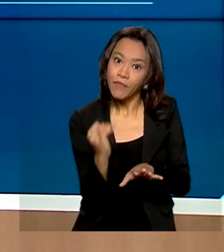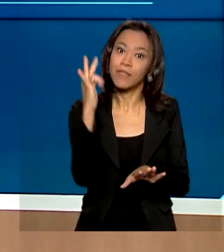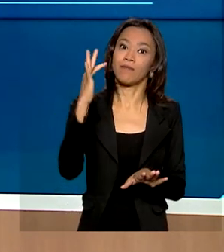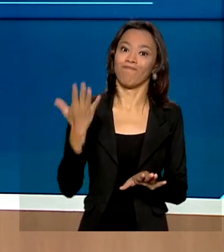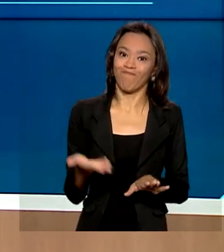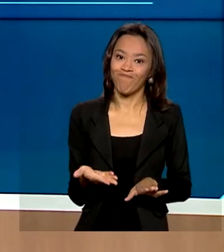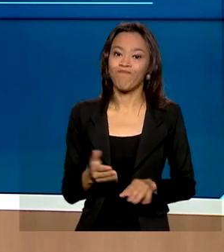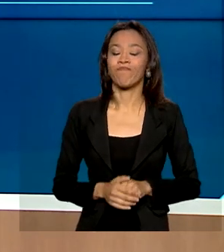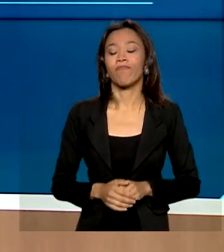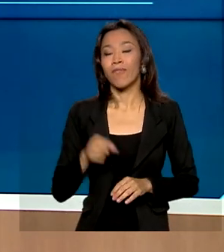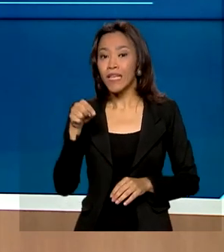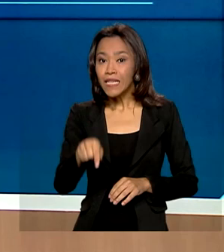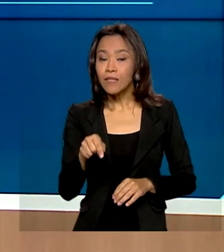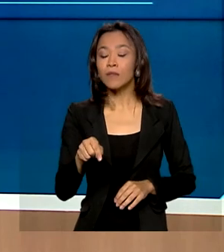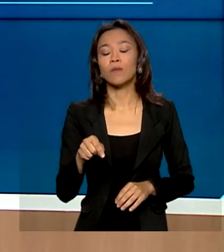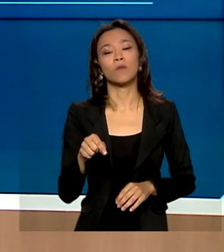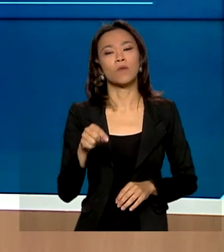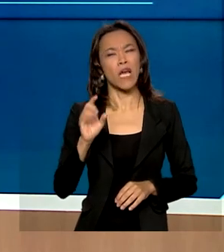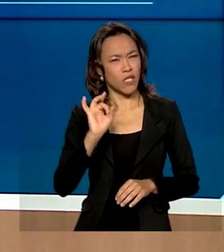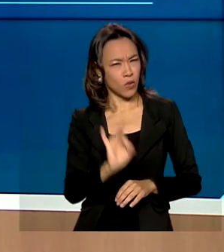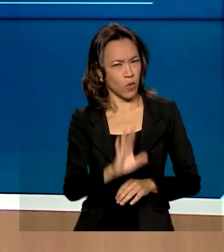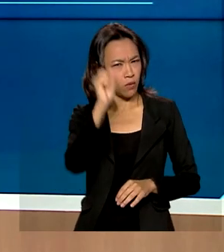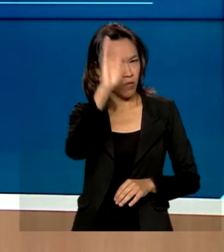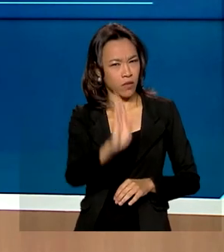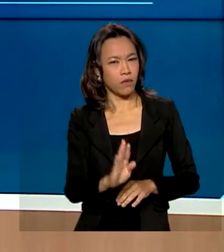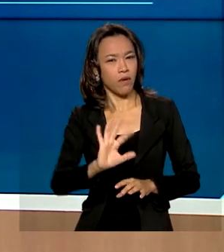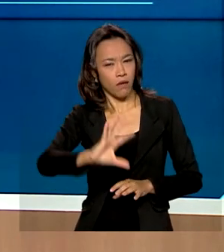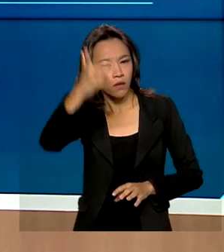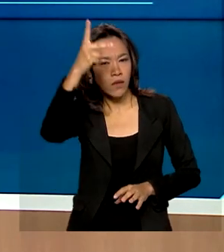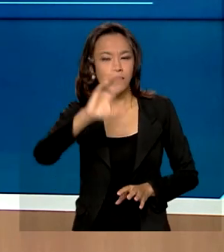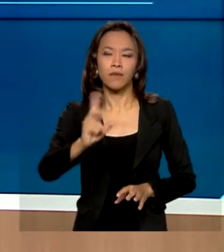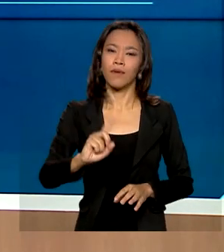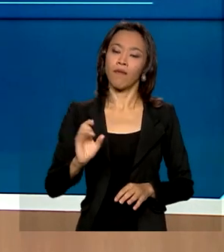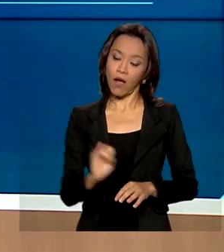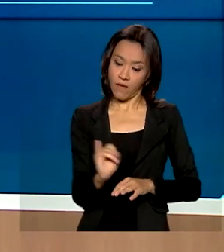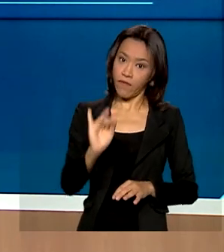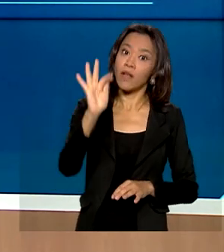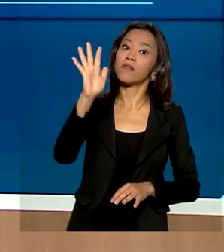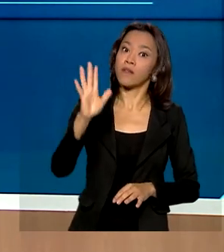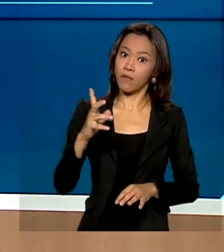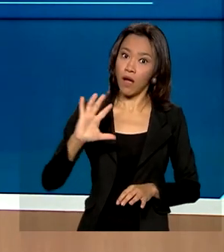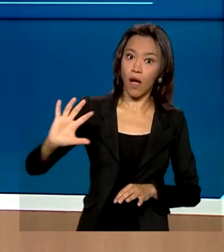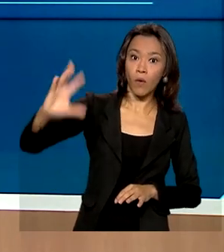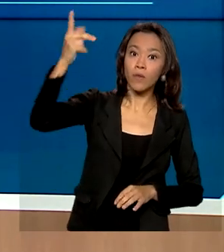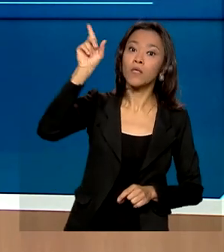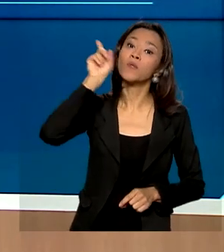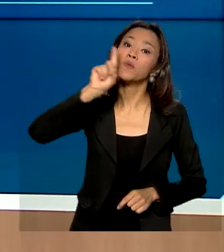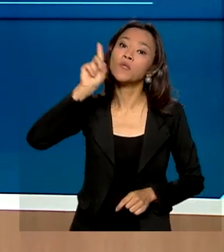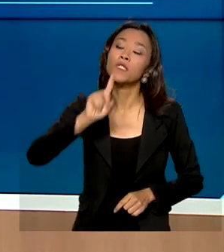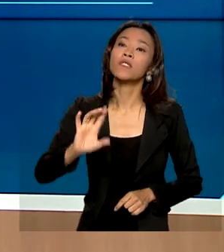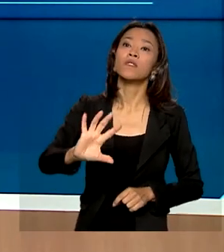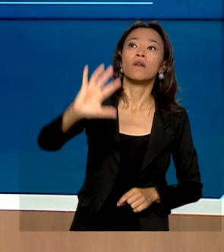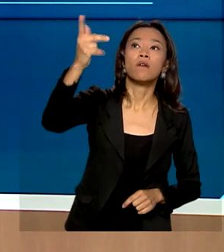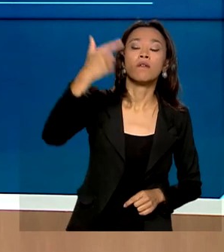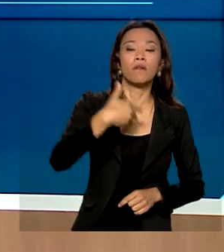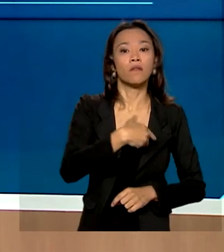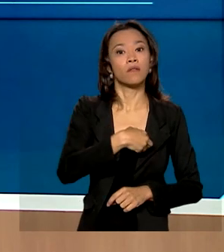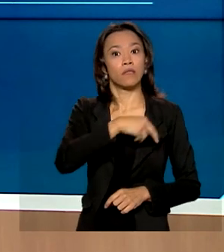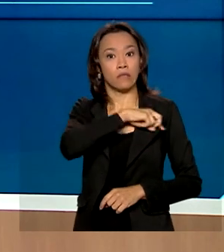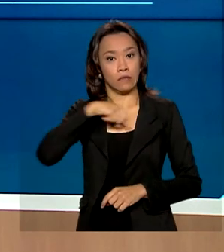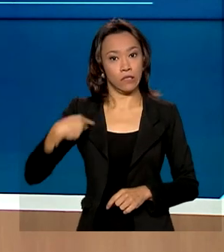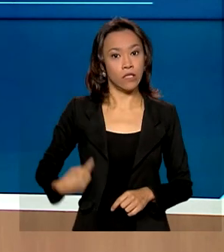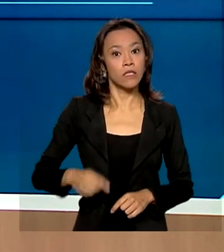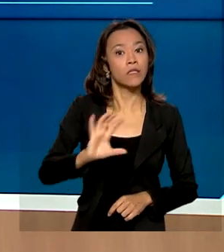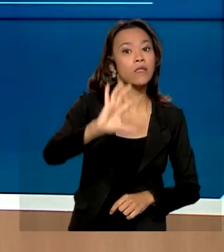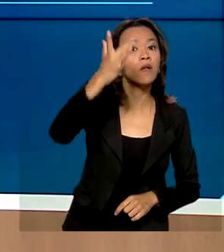esse fenômeno não é um fenômeno apenas brasileiro, a inflação também está mostrando a sua cara nos Estados Unidos, na China, na Índia, e as